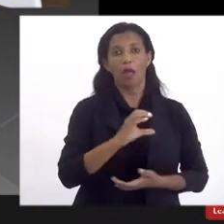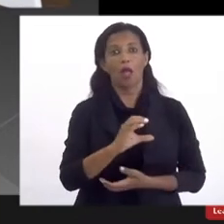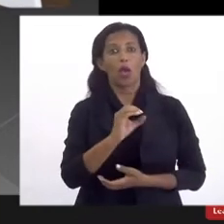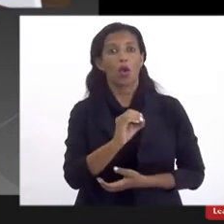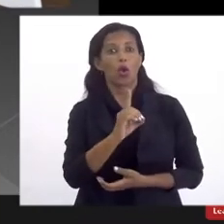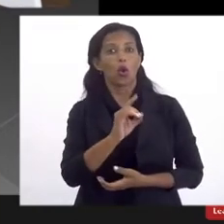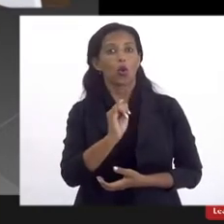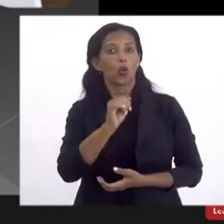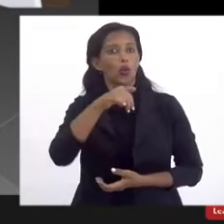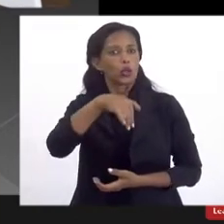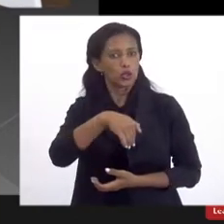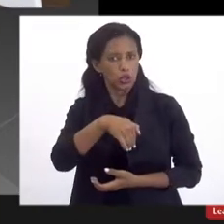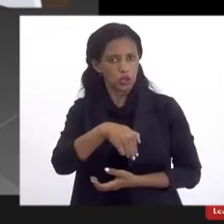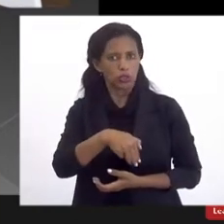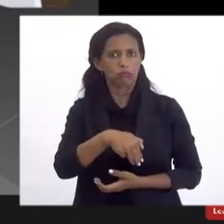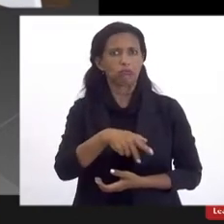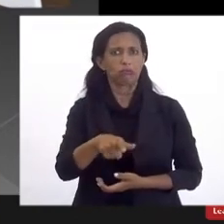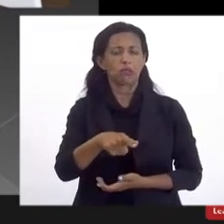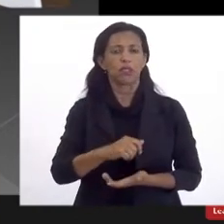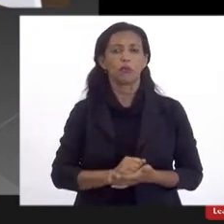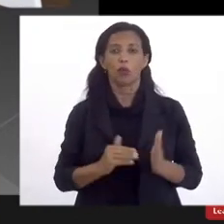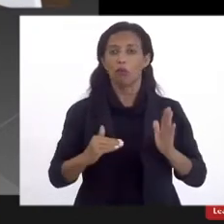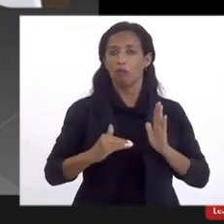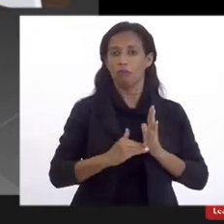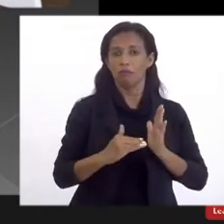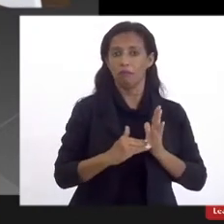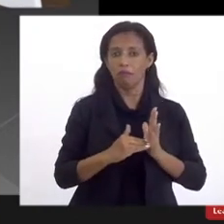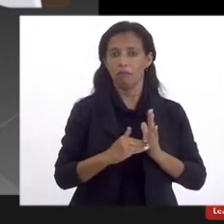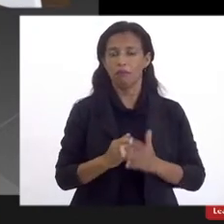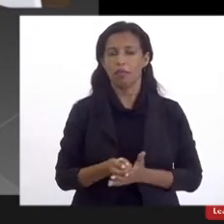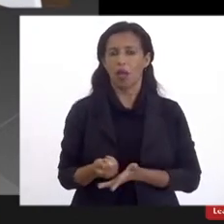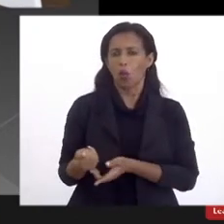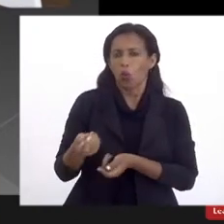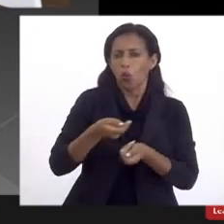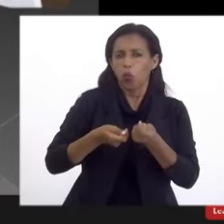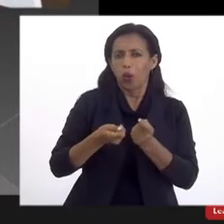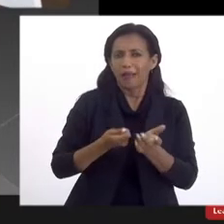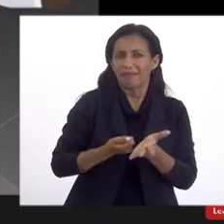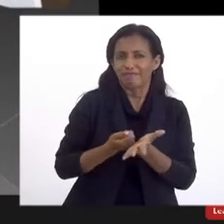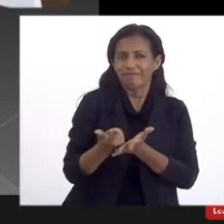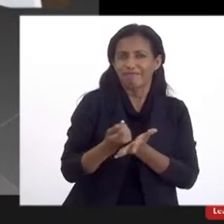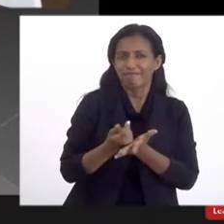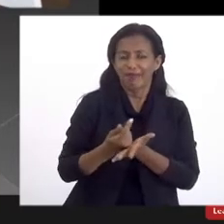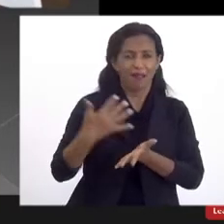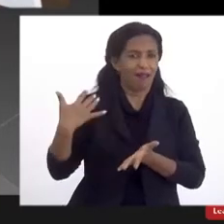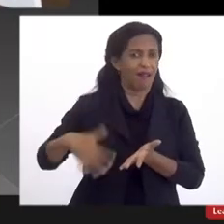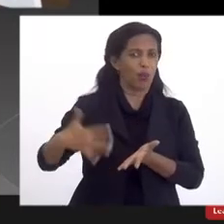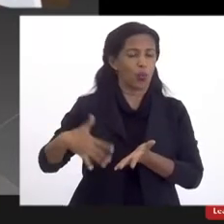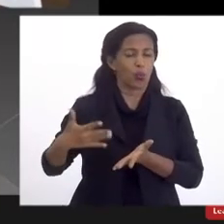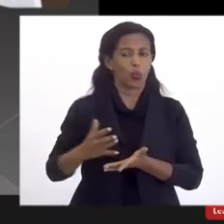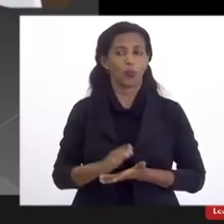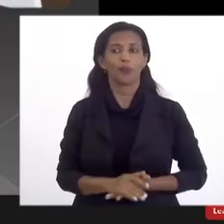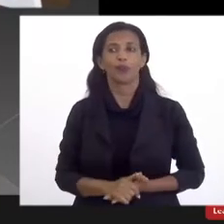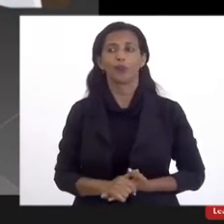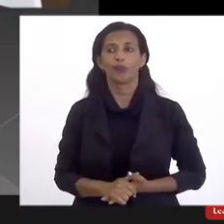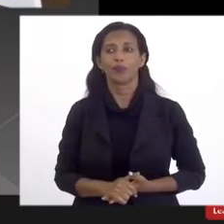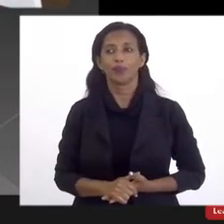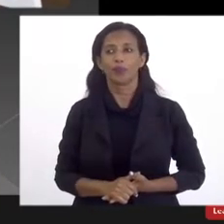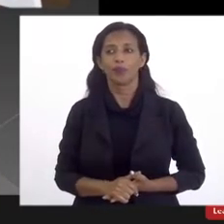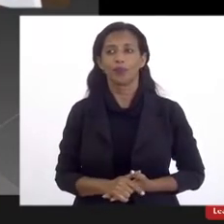que, por limitações de custo, alto custo, né, do valor do